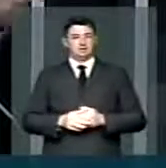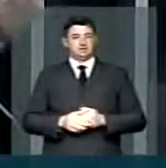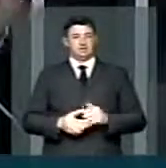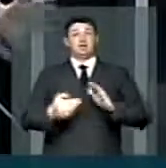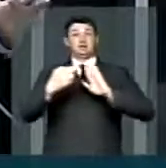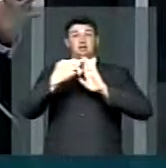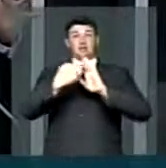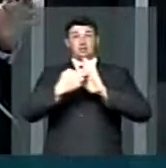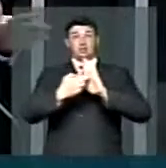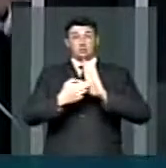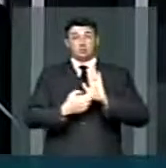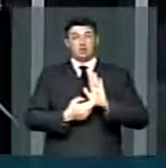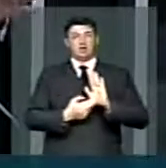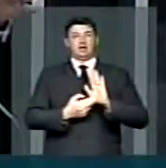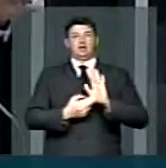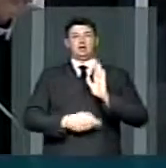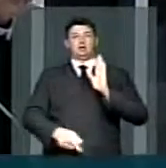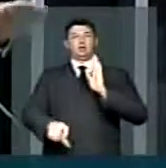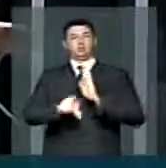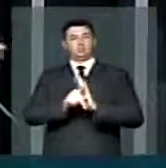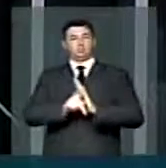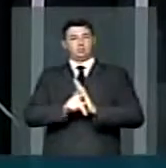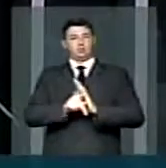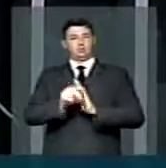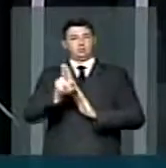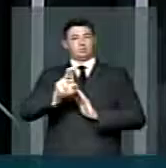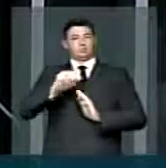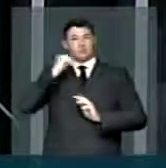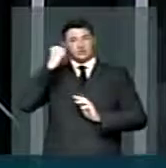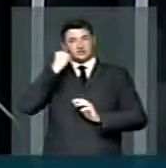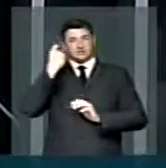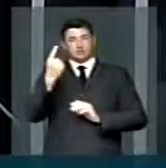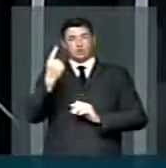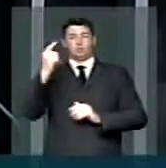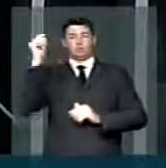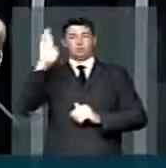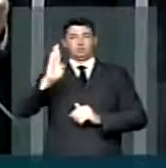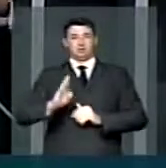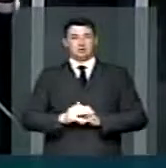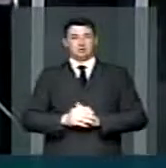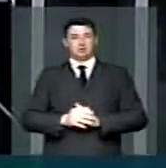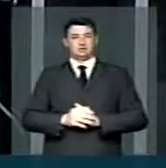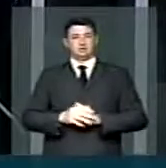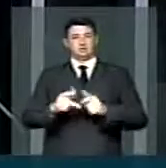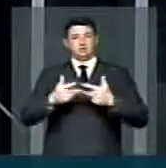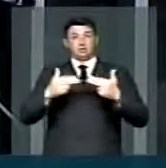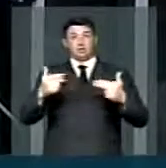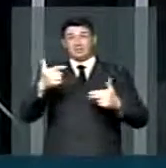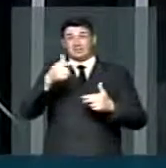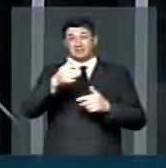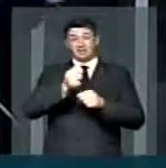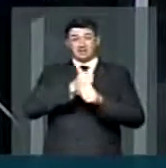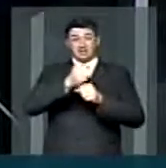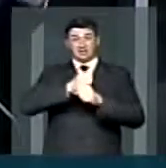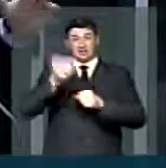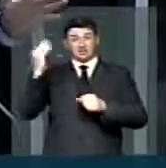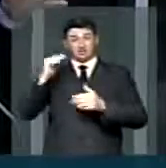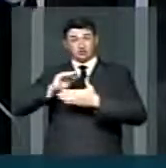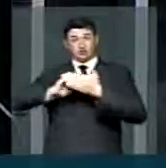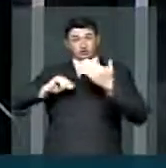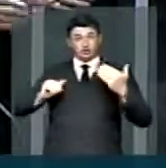regulamenta através de um senador da República coisa que há 17 anos foi retirado,